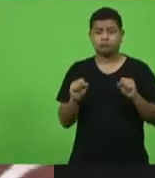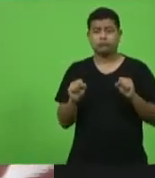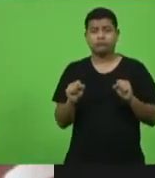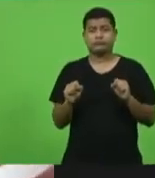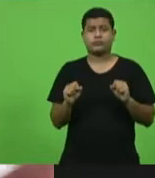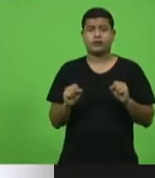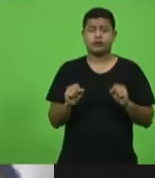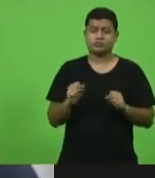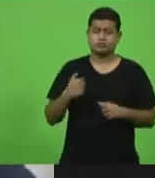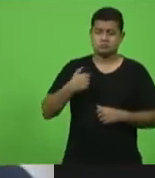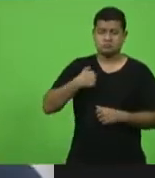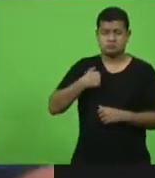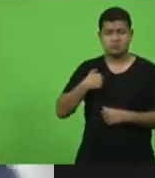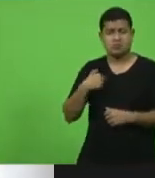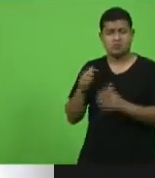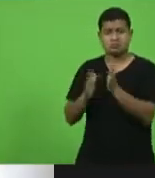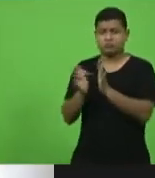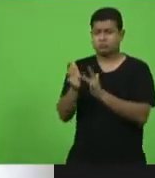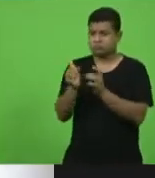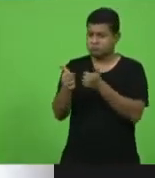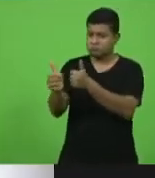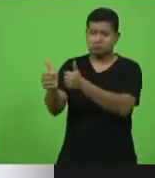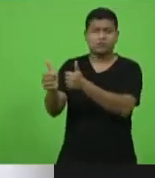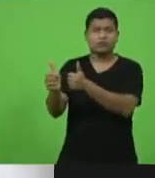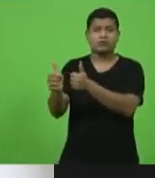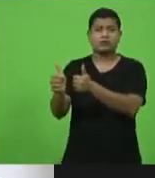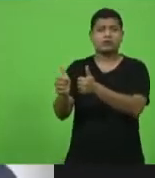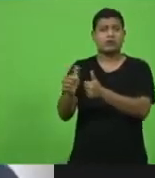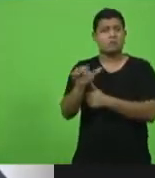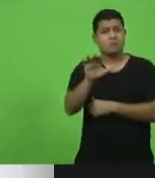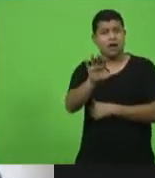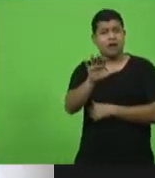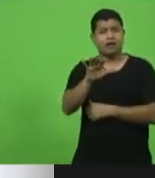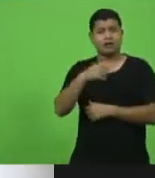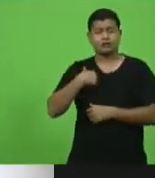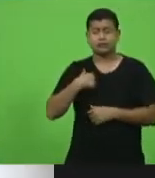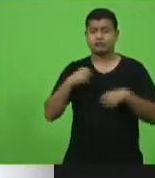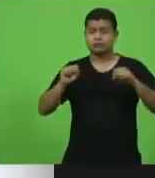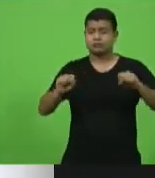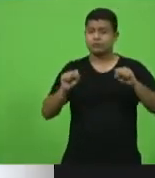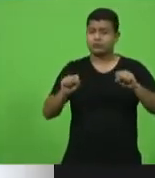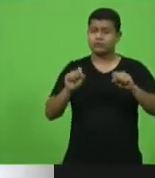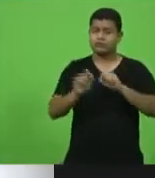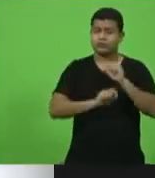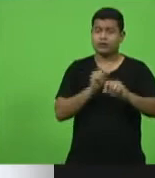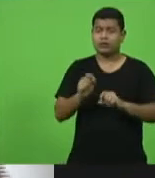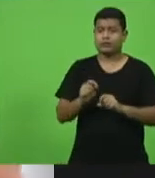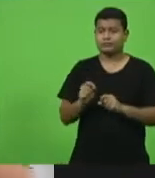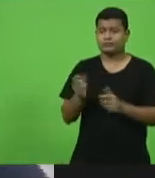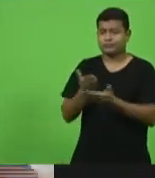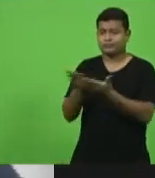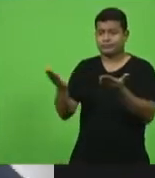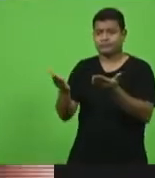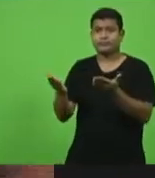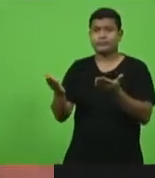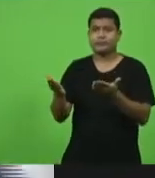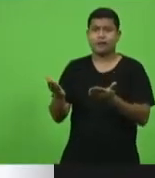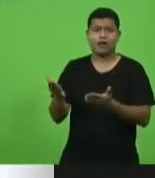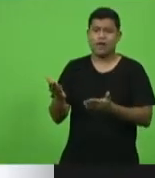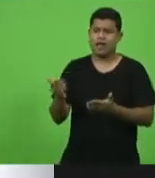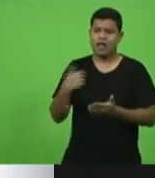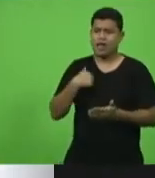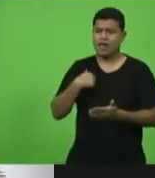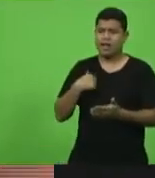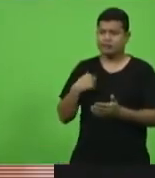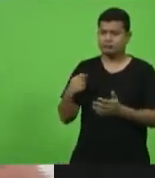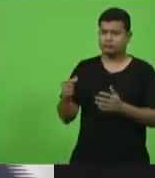cristão e, como cristão, considerar que determinado comportamento não cabe em minha